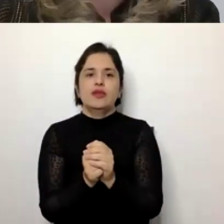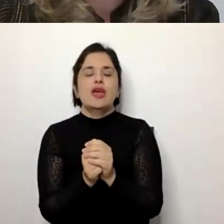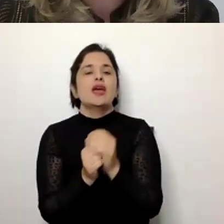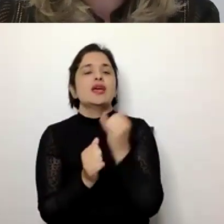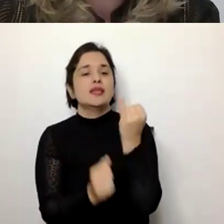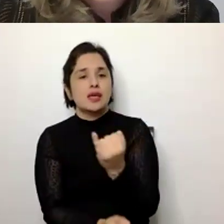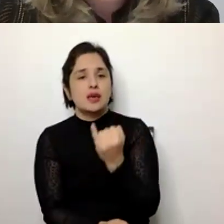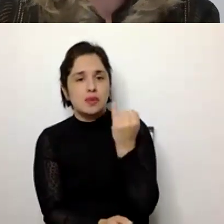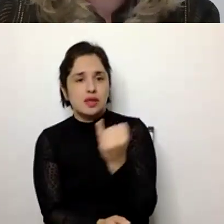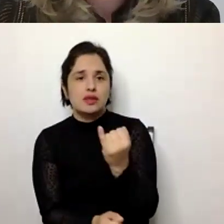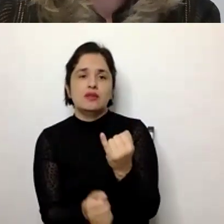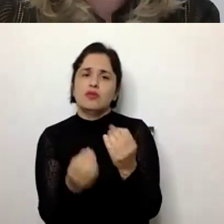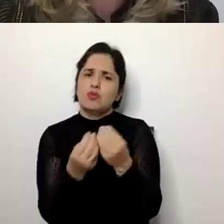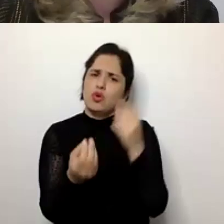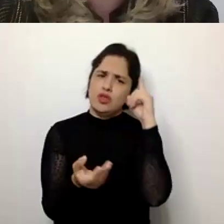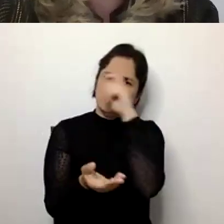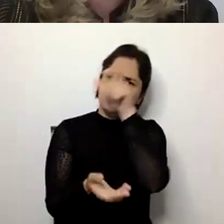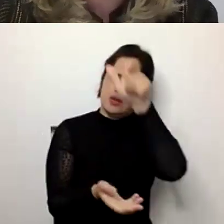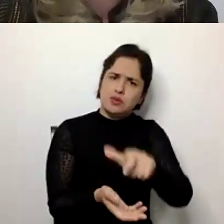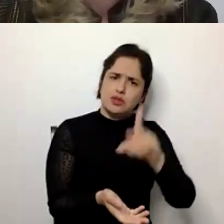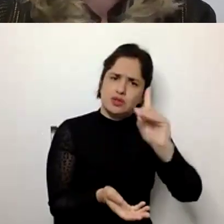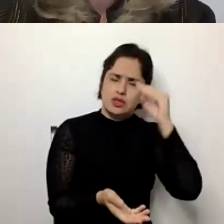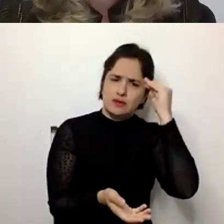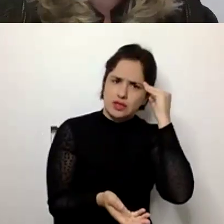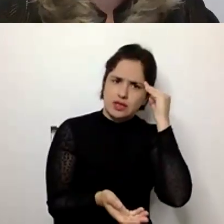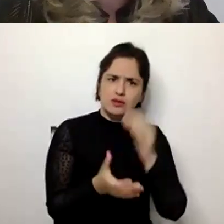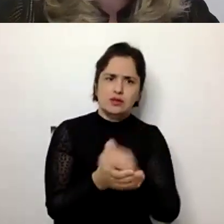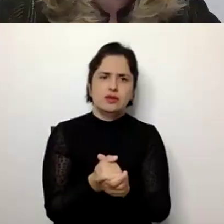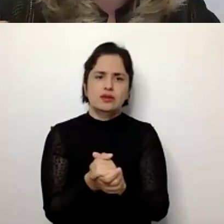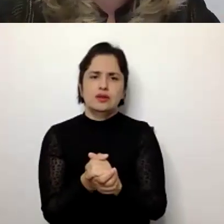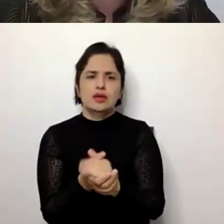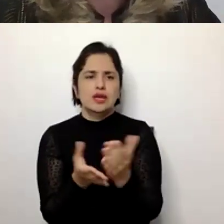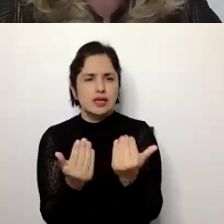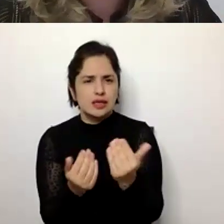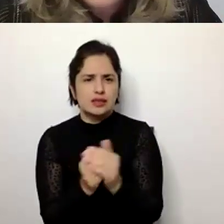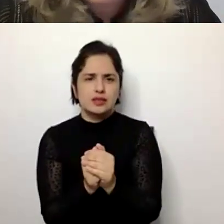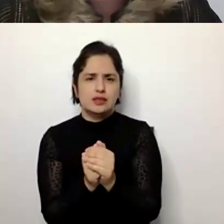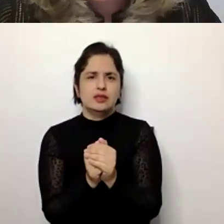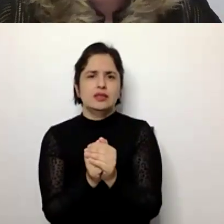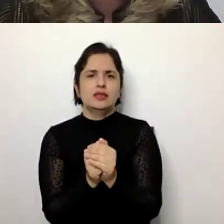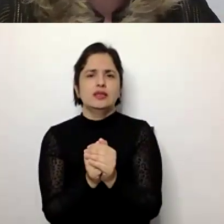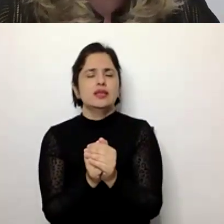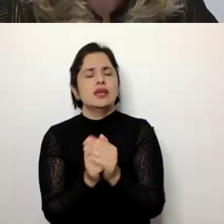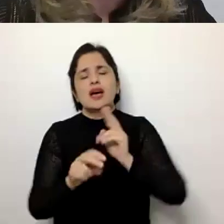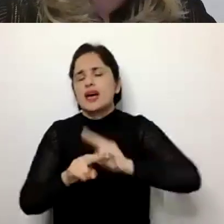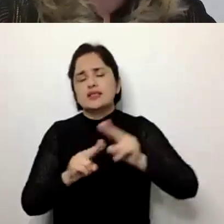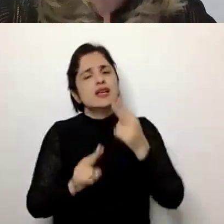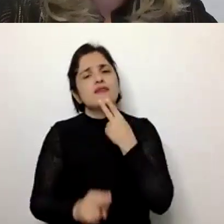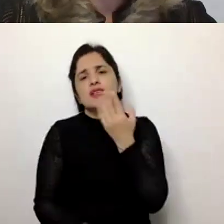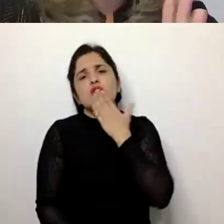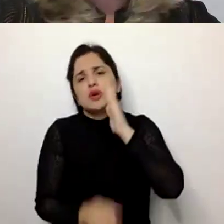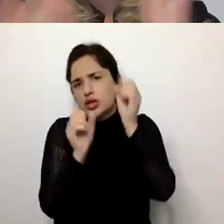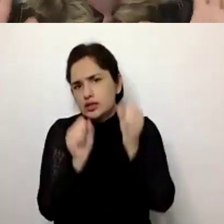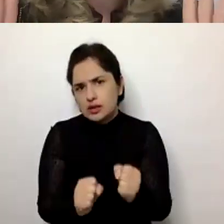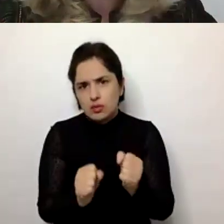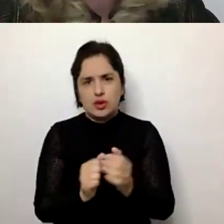independência, isso é muito difícil com a pessoa com deficiência intelectual, mas precisa ser feito na medida do que for possível, o que nós não podemos